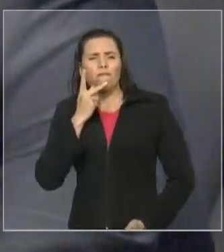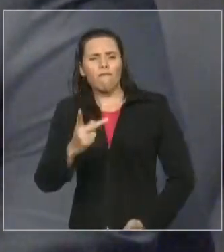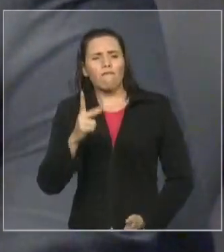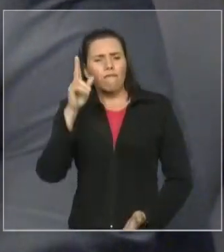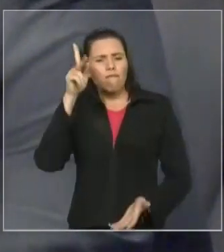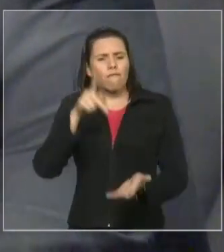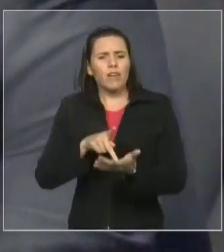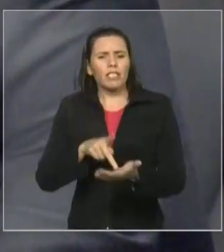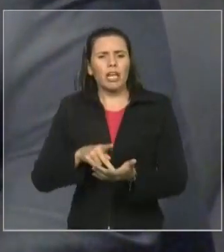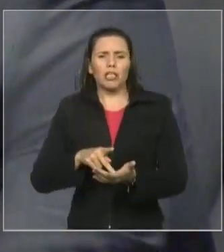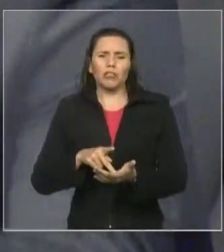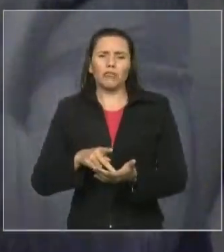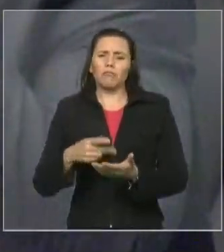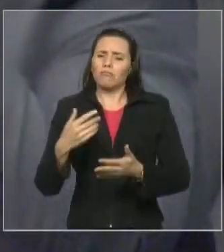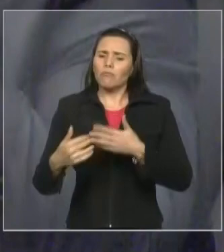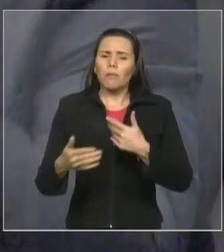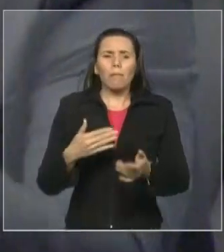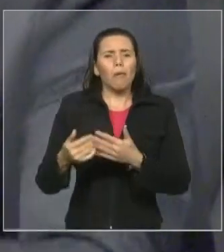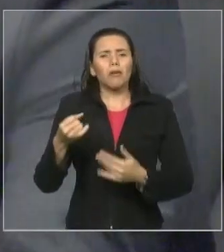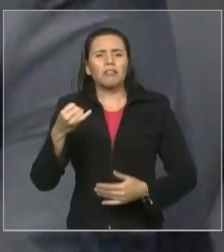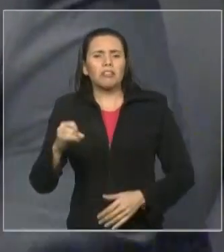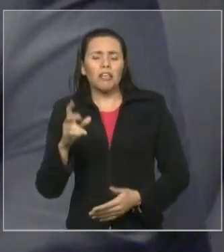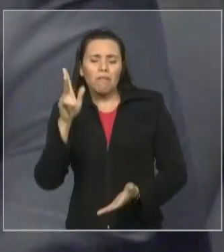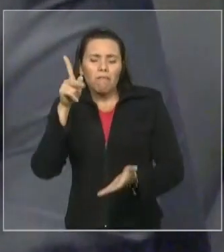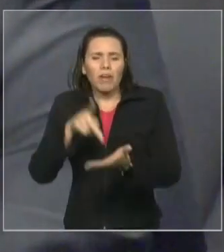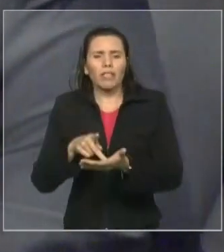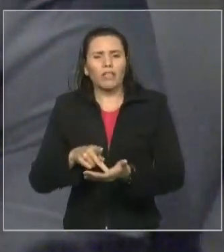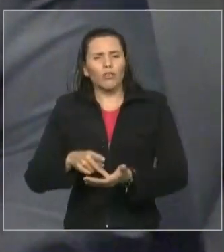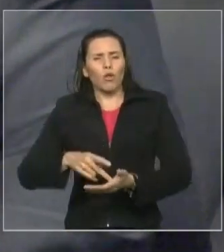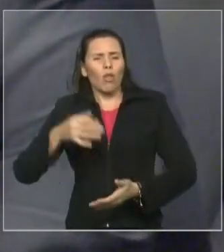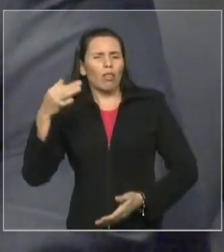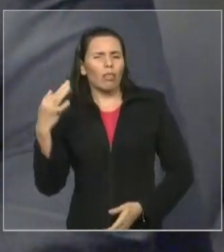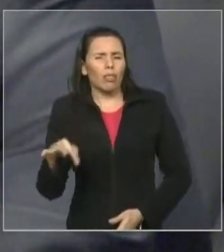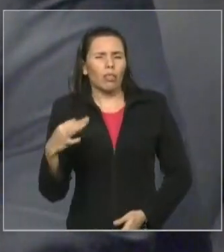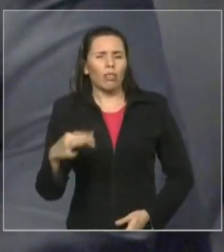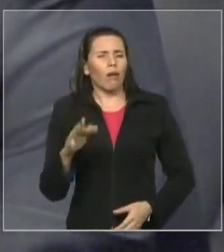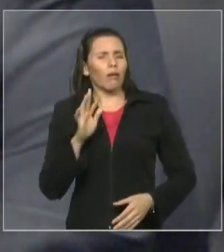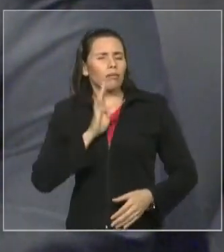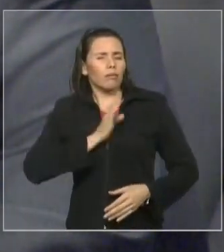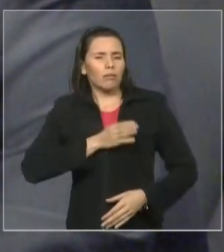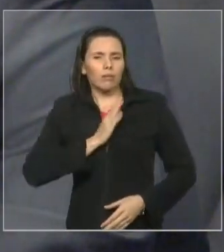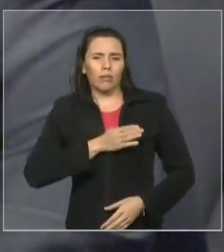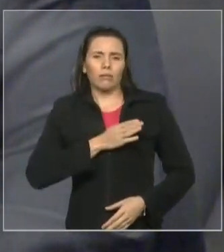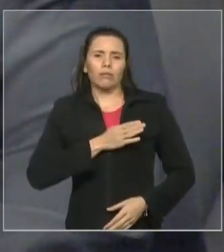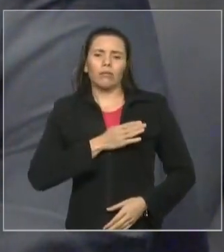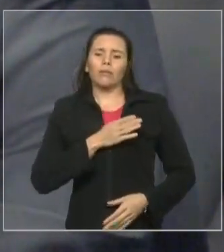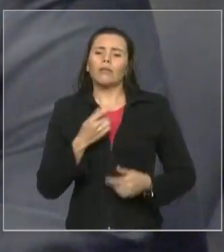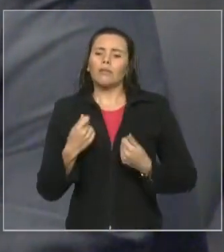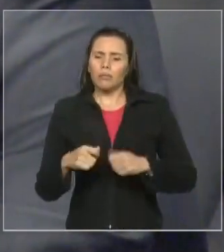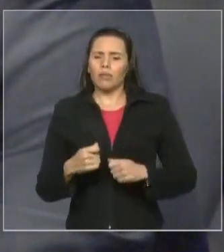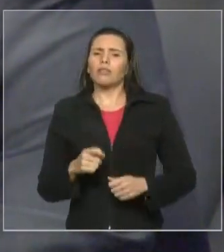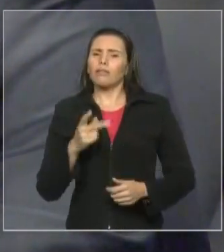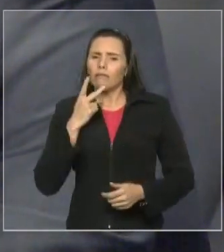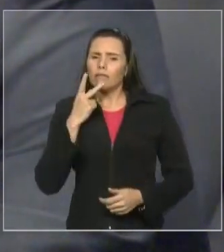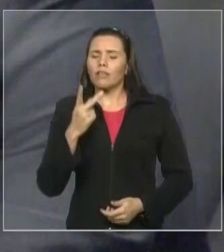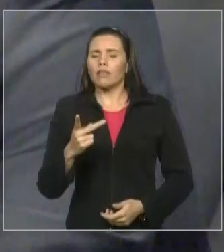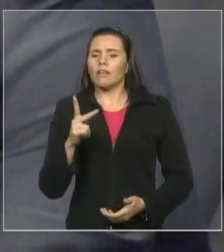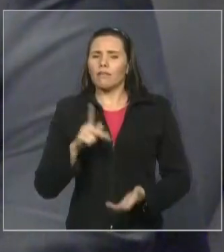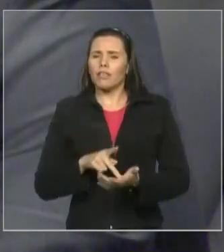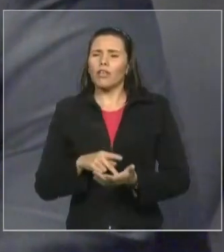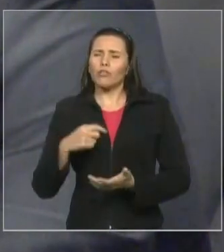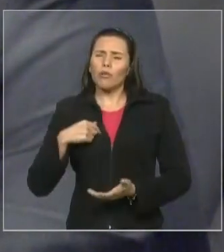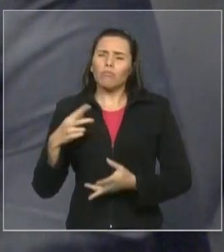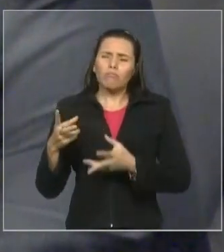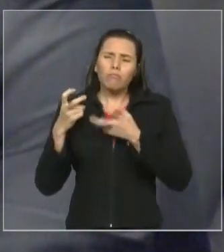orientações, nem sempre era aquilo que eu gostaria de ouvir, mas era aquilo que eu precisava ouvir para ser uma pessoa melhor, um profissional